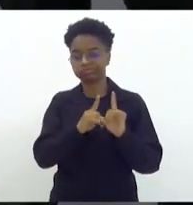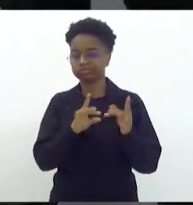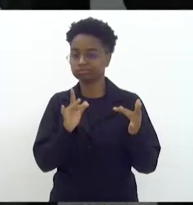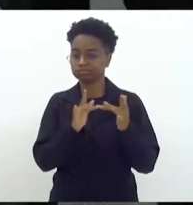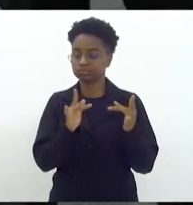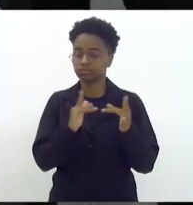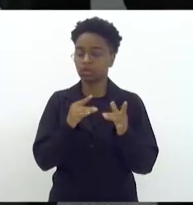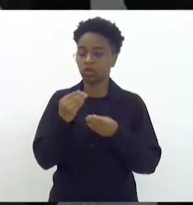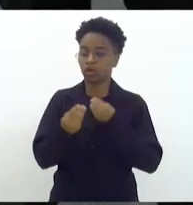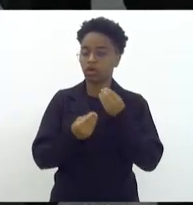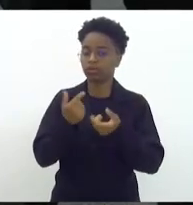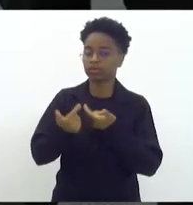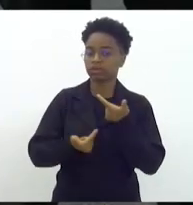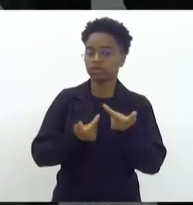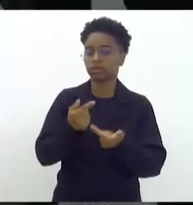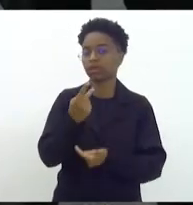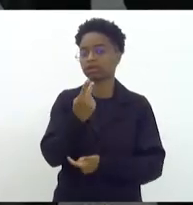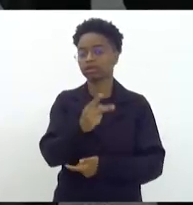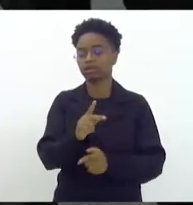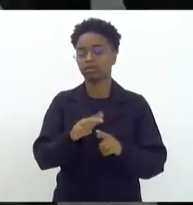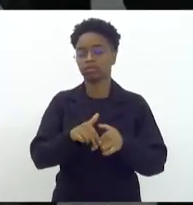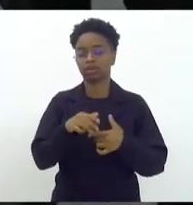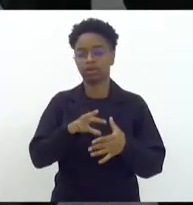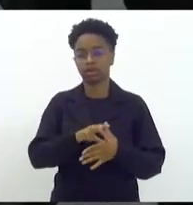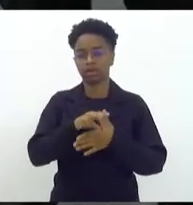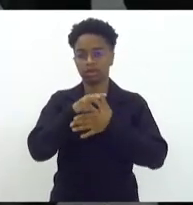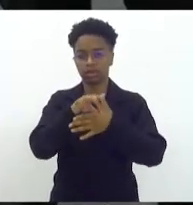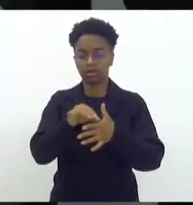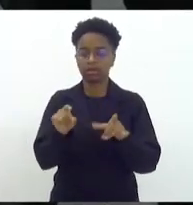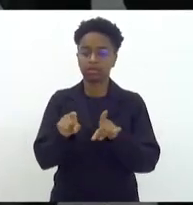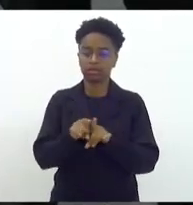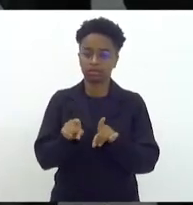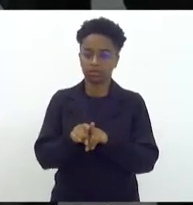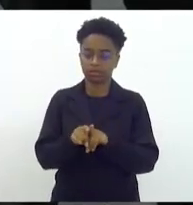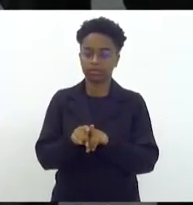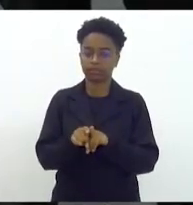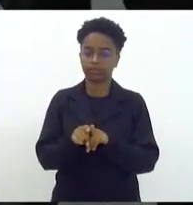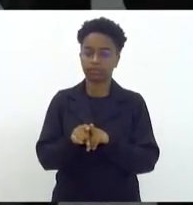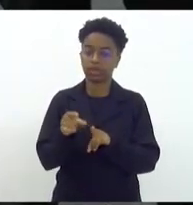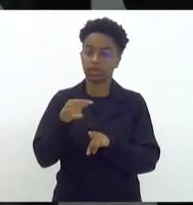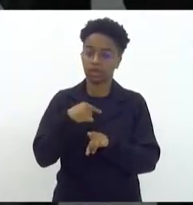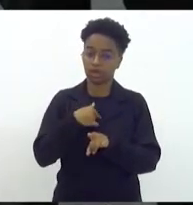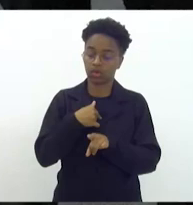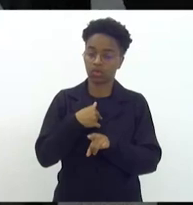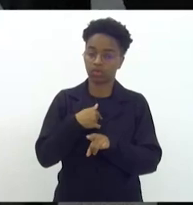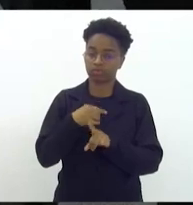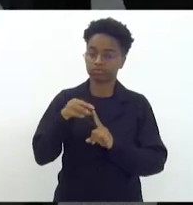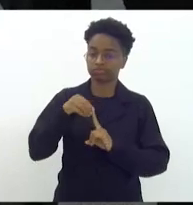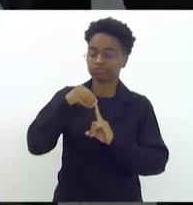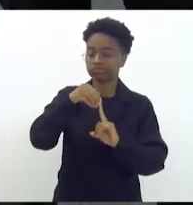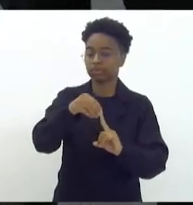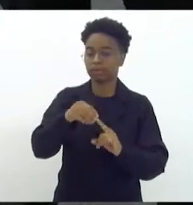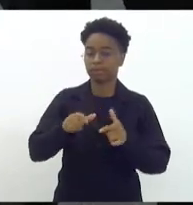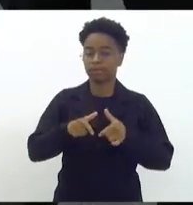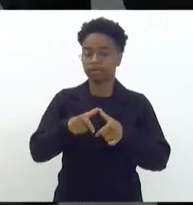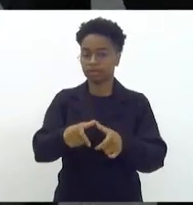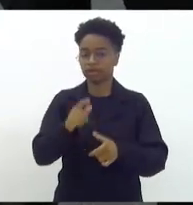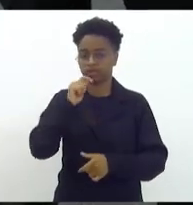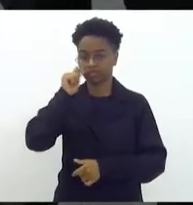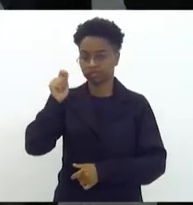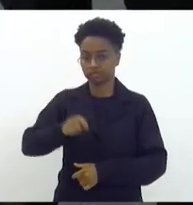trabalho desenvolvido através dessa liderança, o que me leva a essa indicação da medalha de Tiradentes.